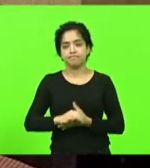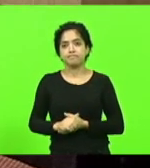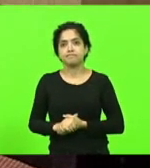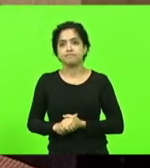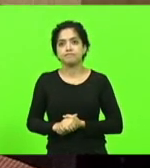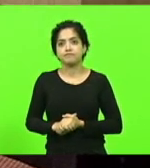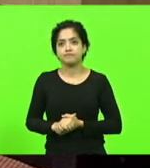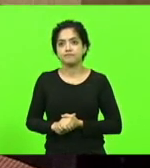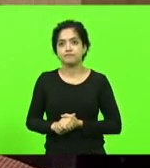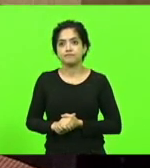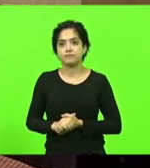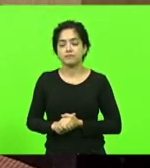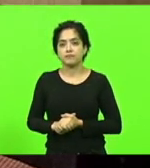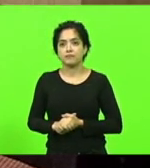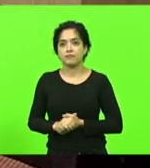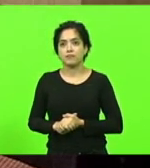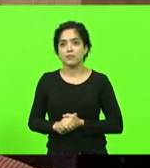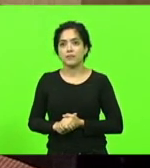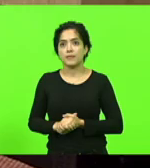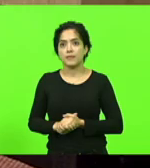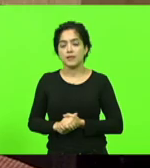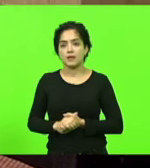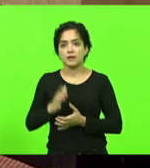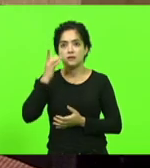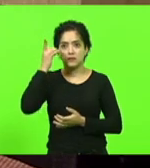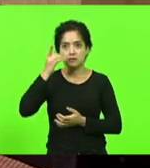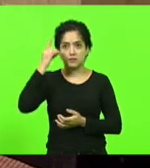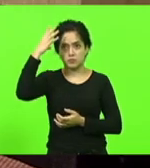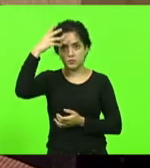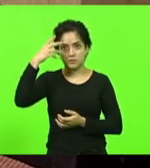Com a palavra a deputada Luciane Carminati.